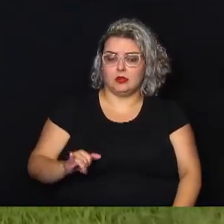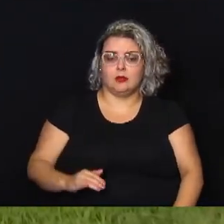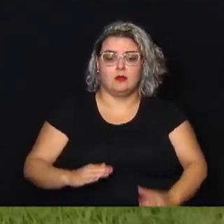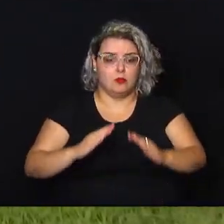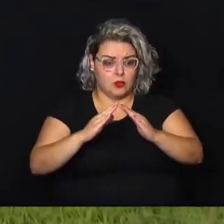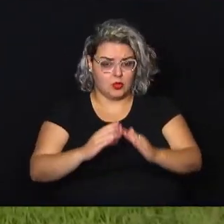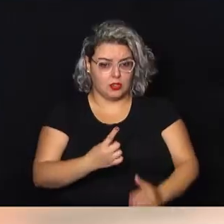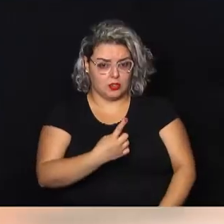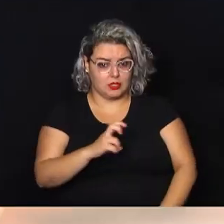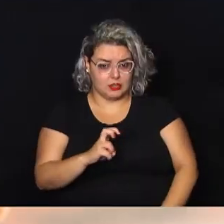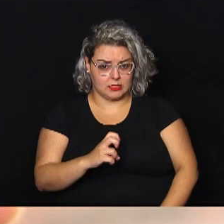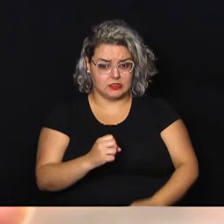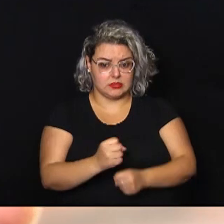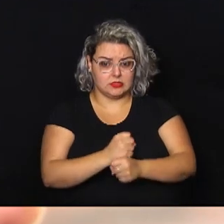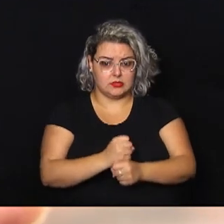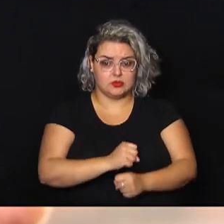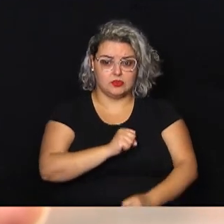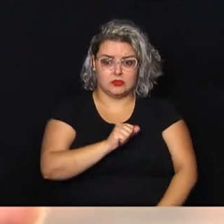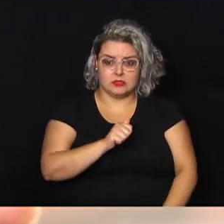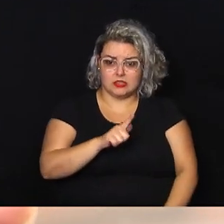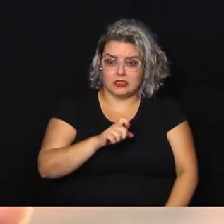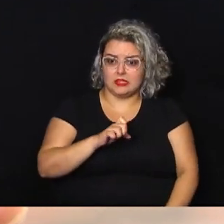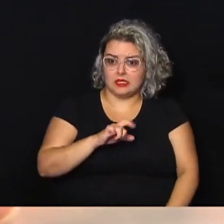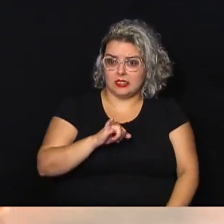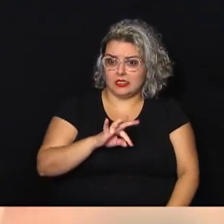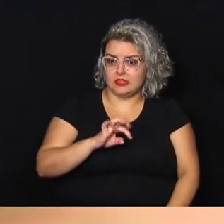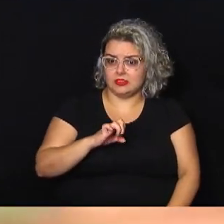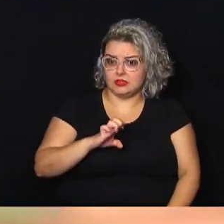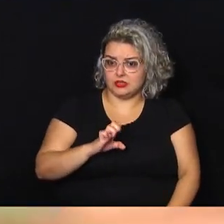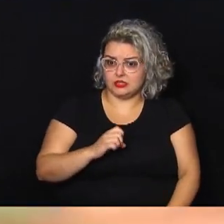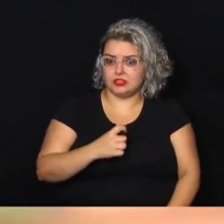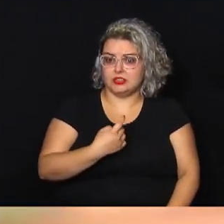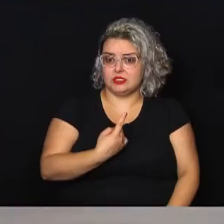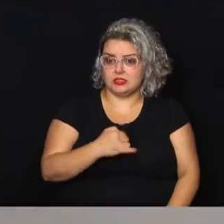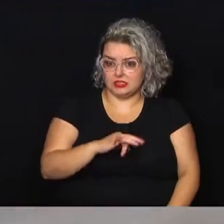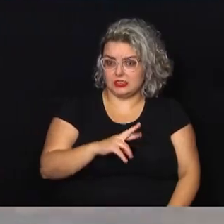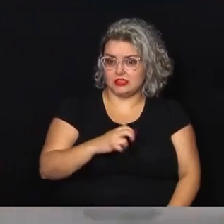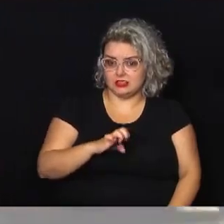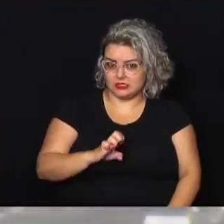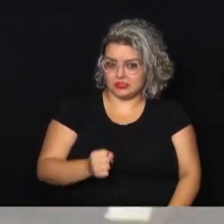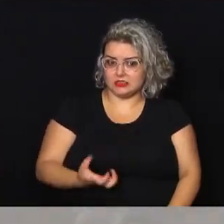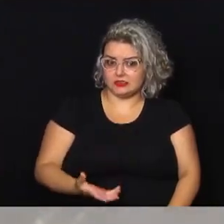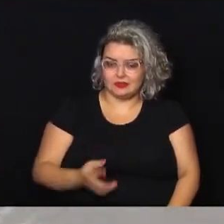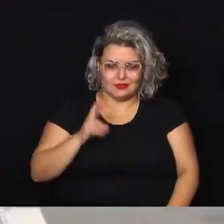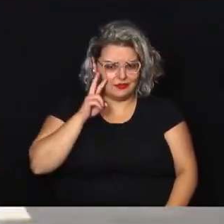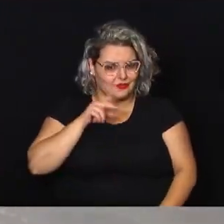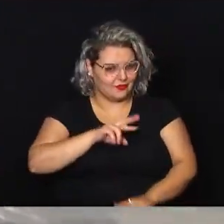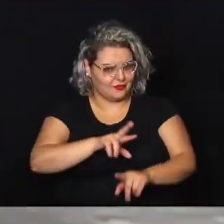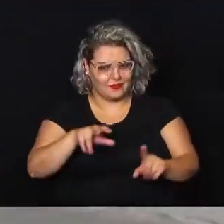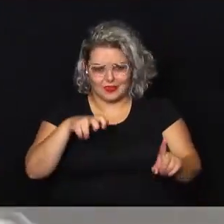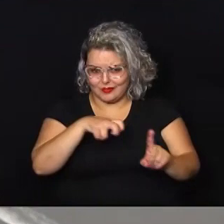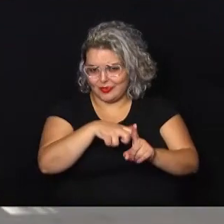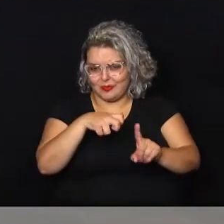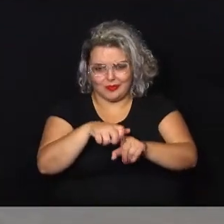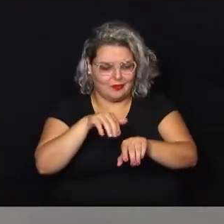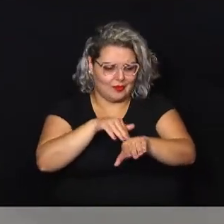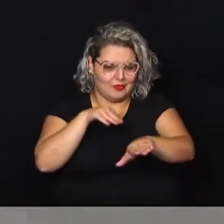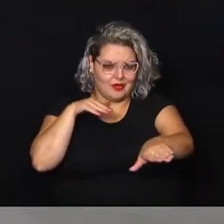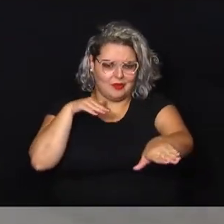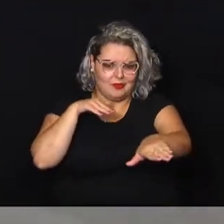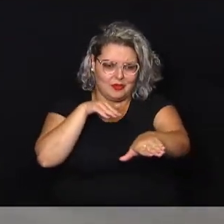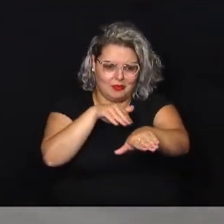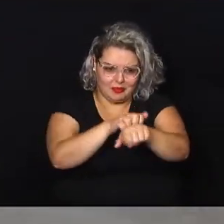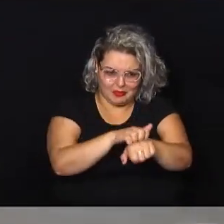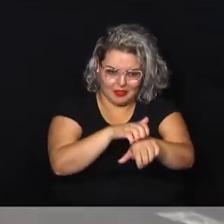no satélite Íris e já presenciou diversos acidentes. E conta que já tentou o contato com as